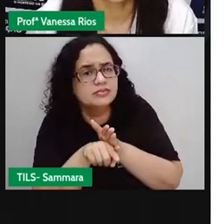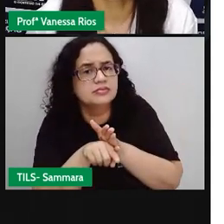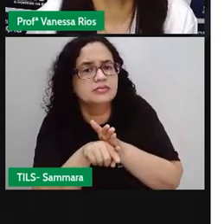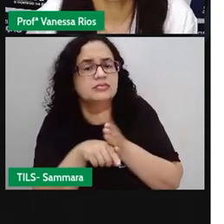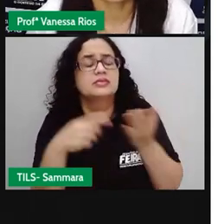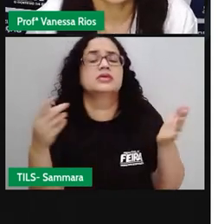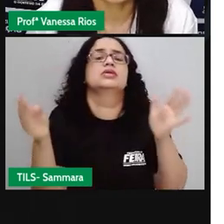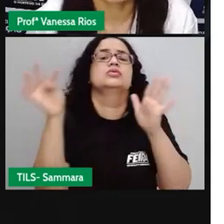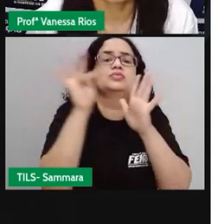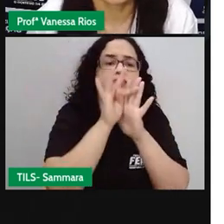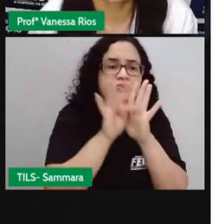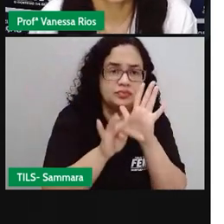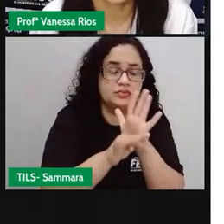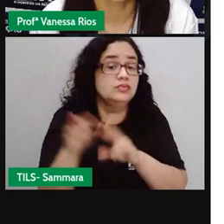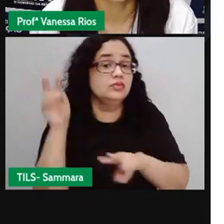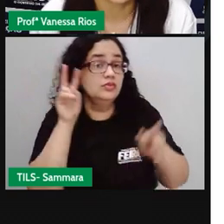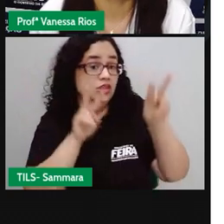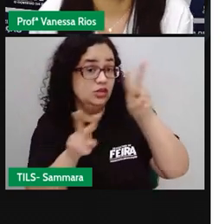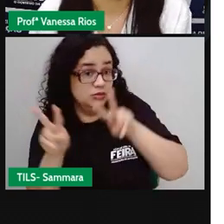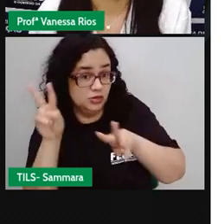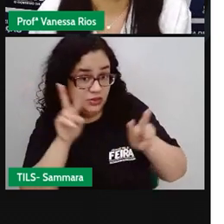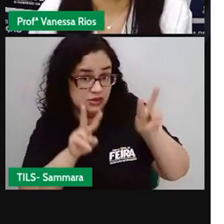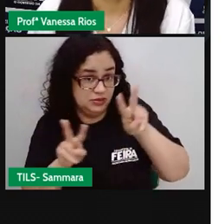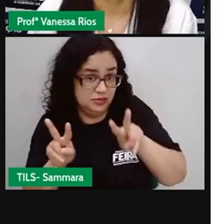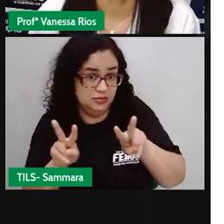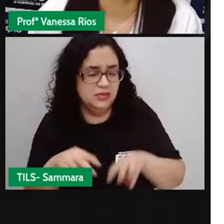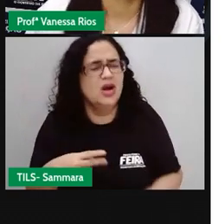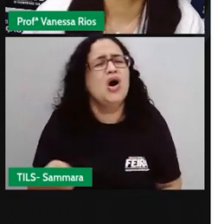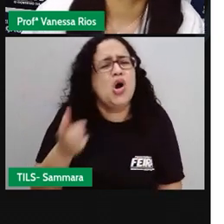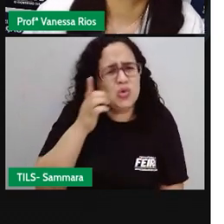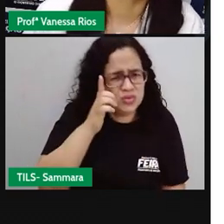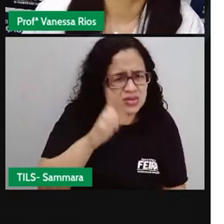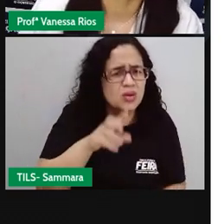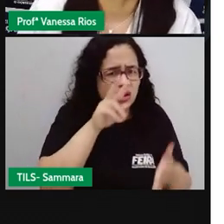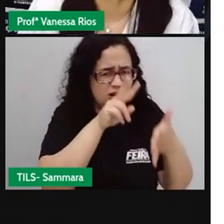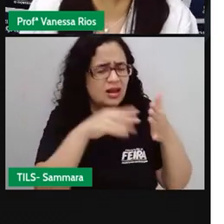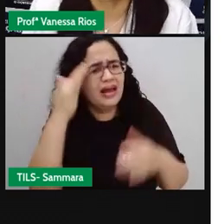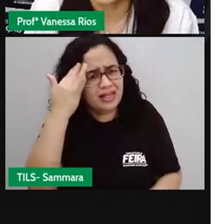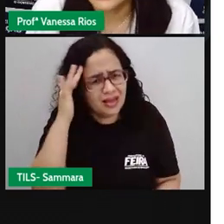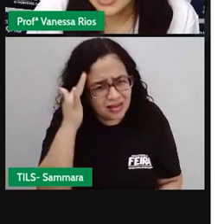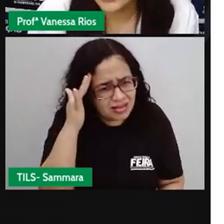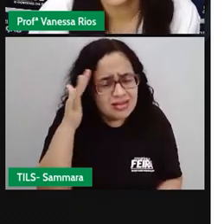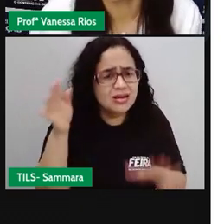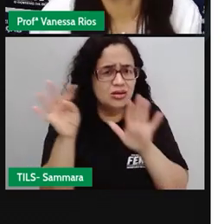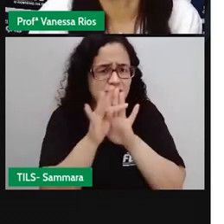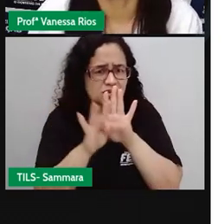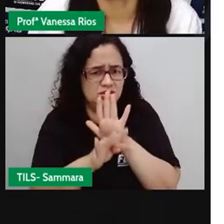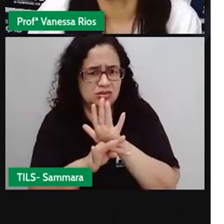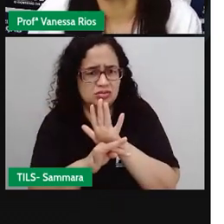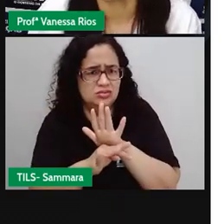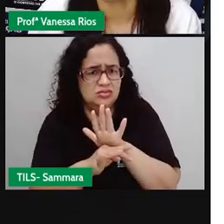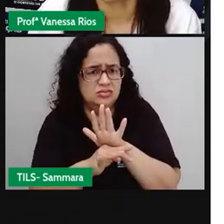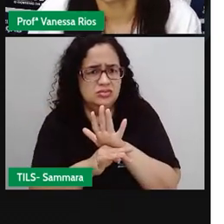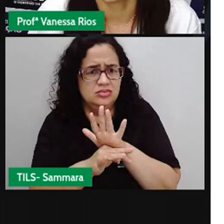em relação a esse texto. Vamos lá observar. Você conseguiu entender o texto?